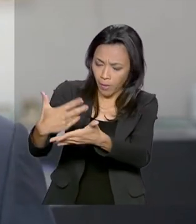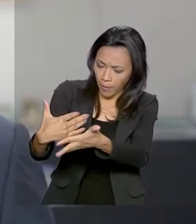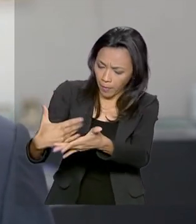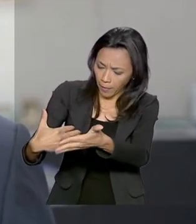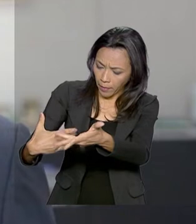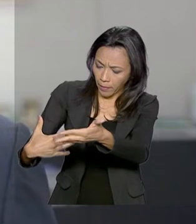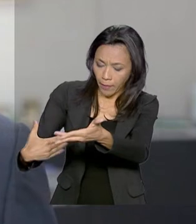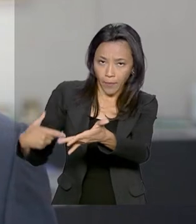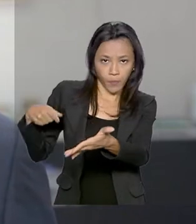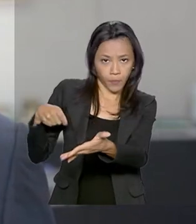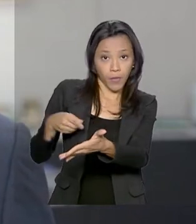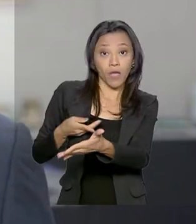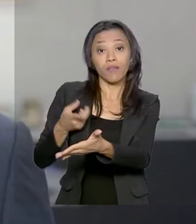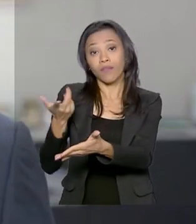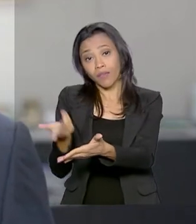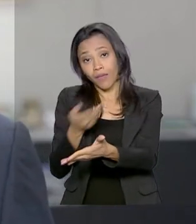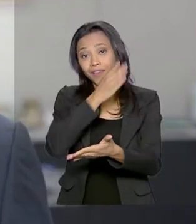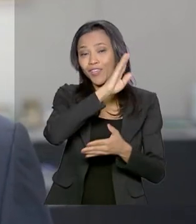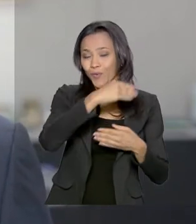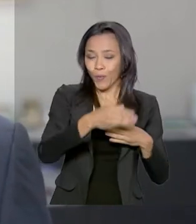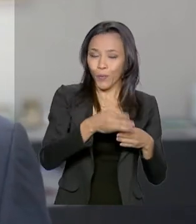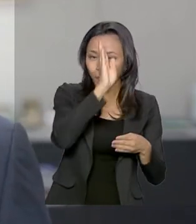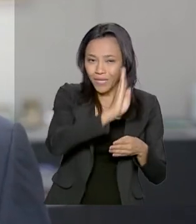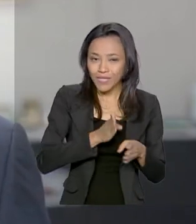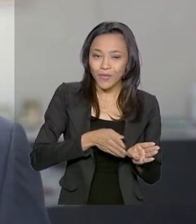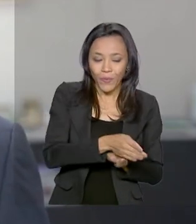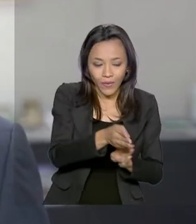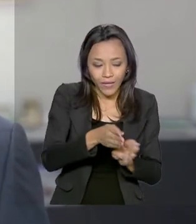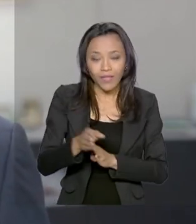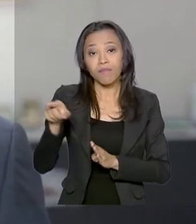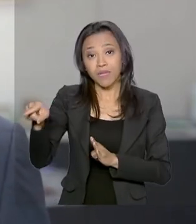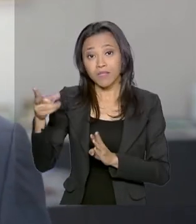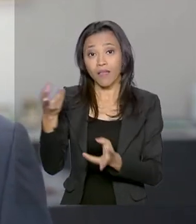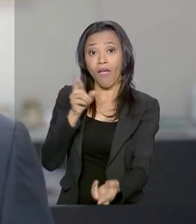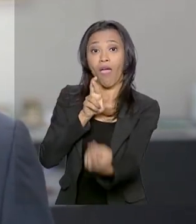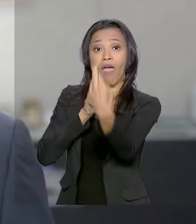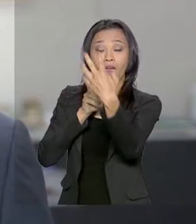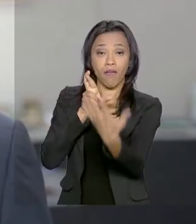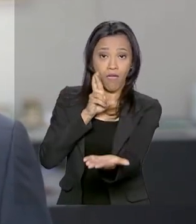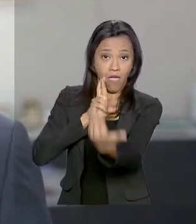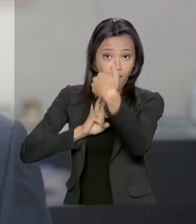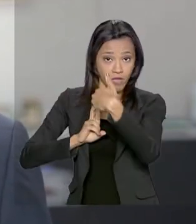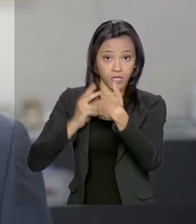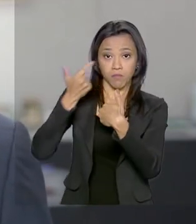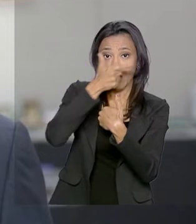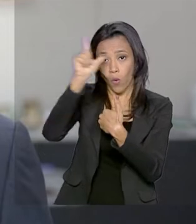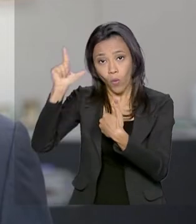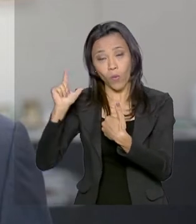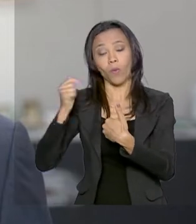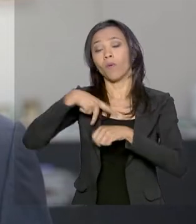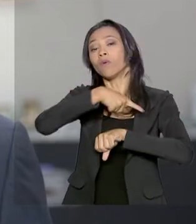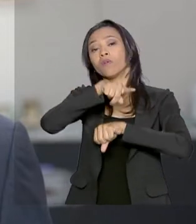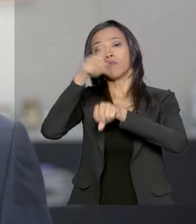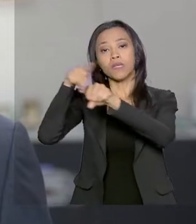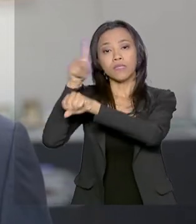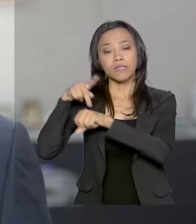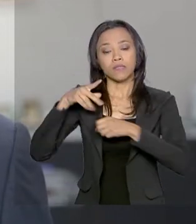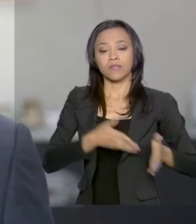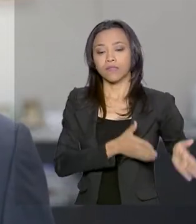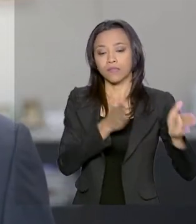orientações que o Brasil dá para ser referência para outros países. Foi uma ida